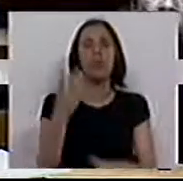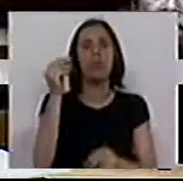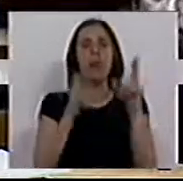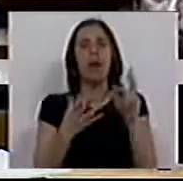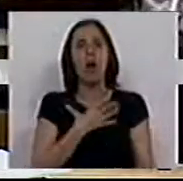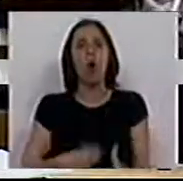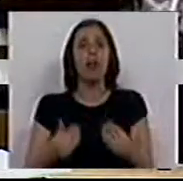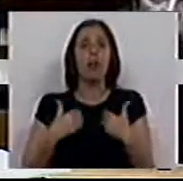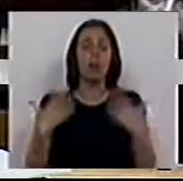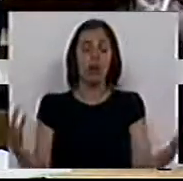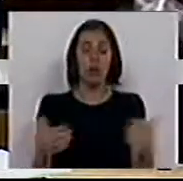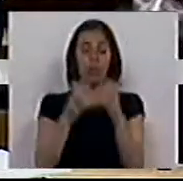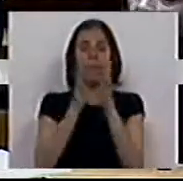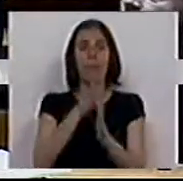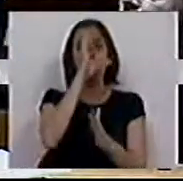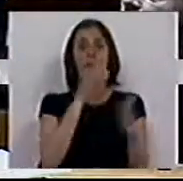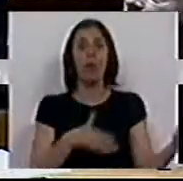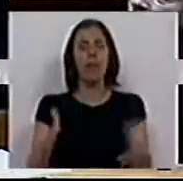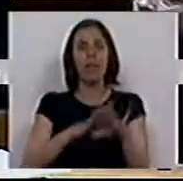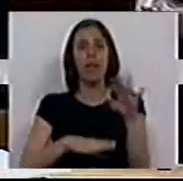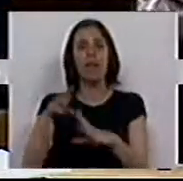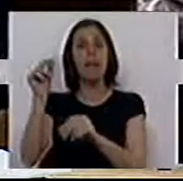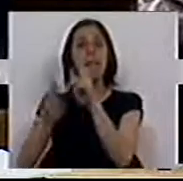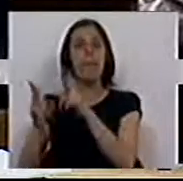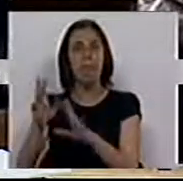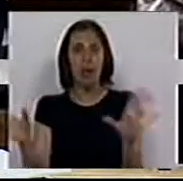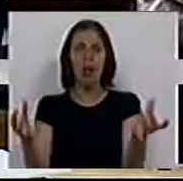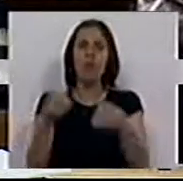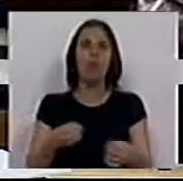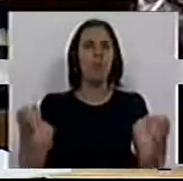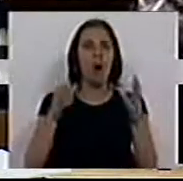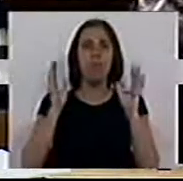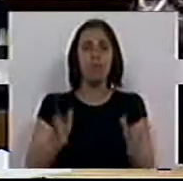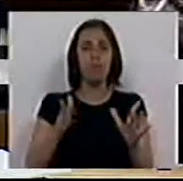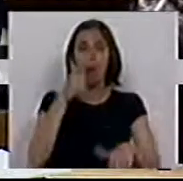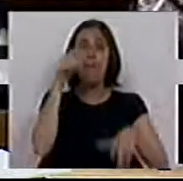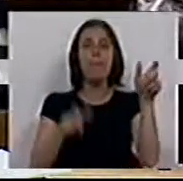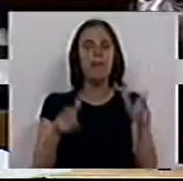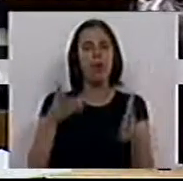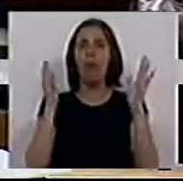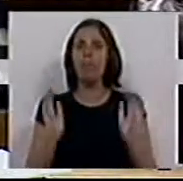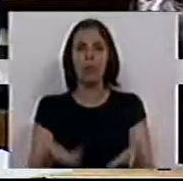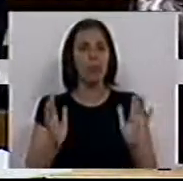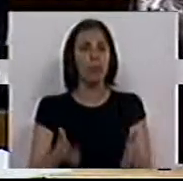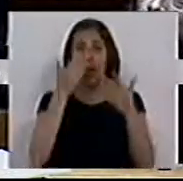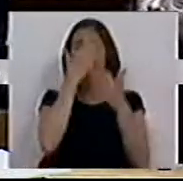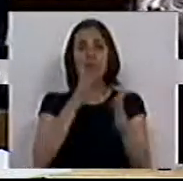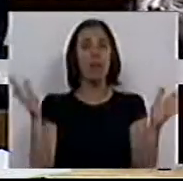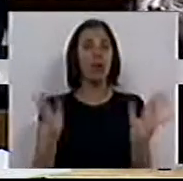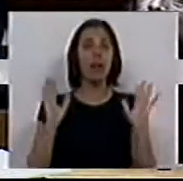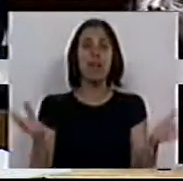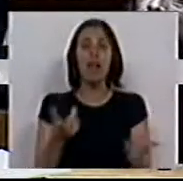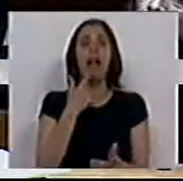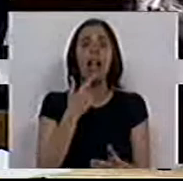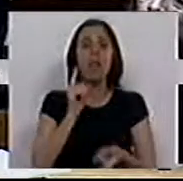mercados gostem de nós. Toda a governação é feita para os mercados, sem nenhum lugar às pessoas, sem nenhum lugar à democracia.